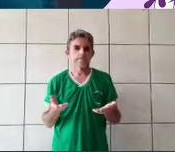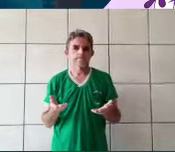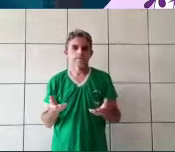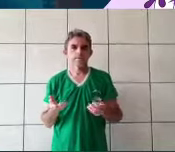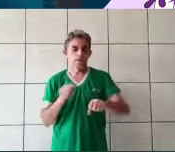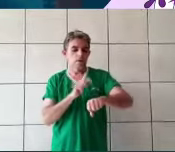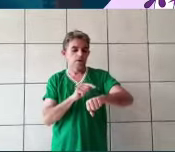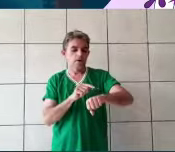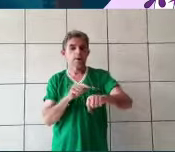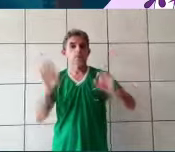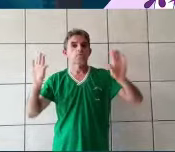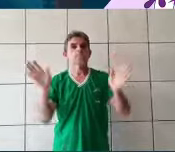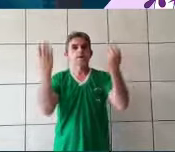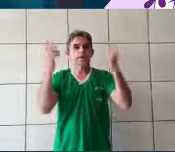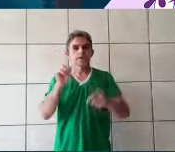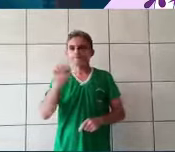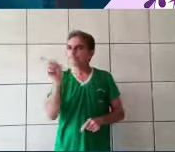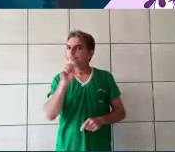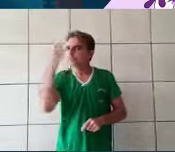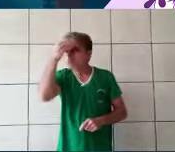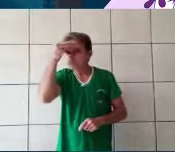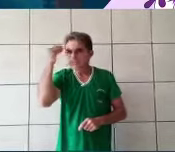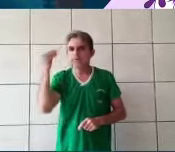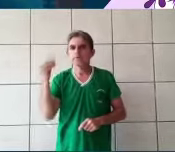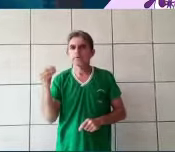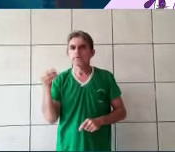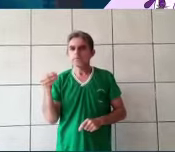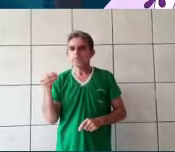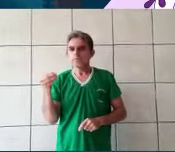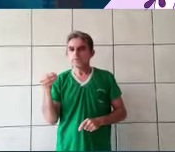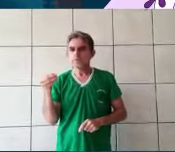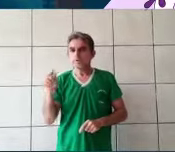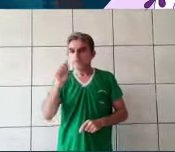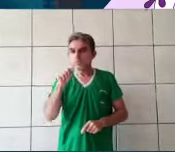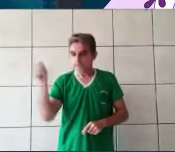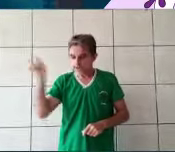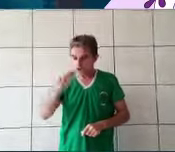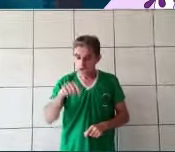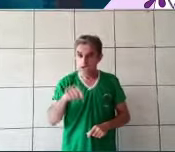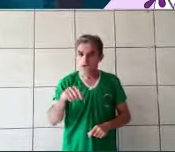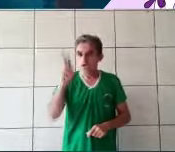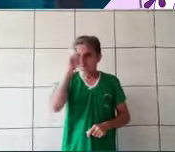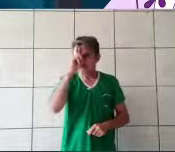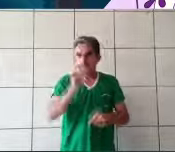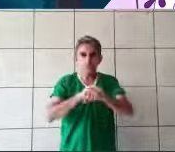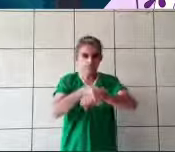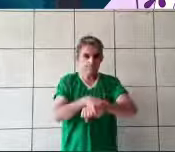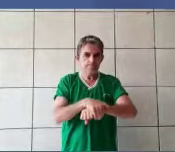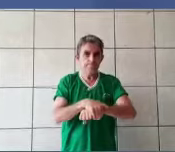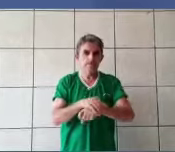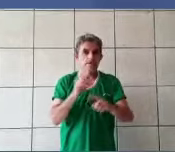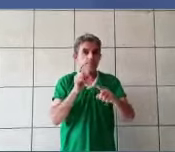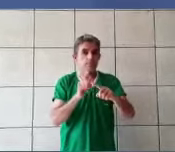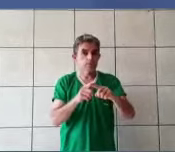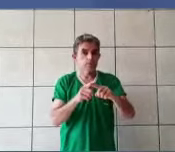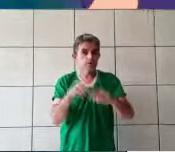Eu pareço uma princesa! Agora é hora de ir ao baile. Mas não esqueça, você tem que estar de